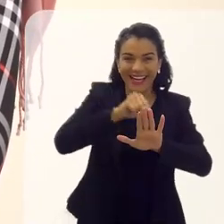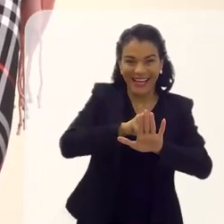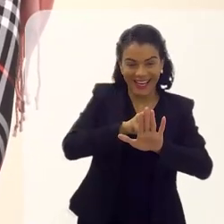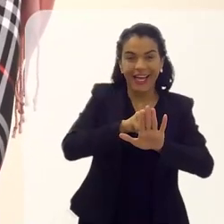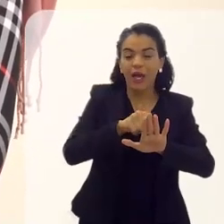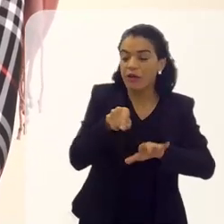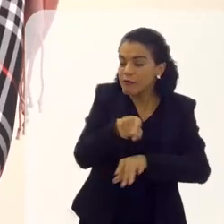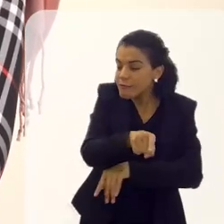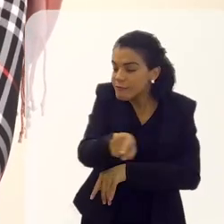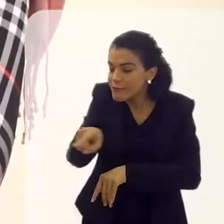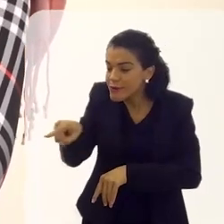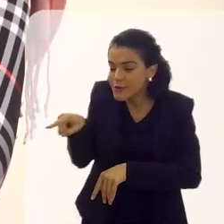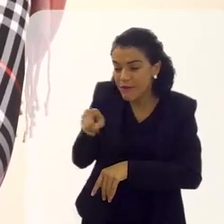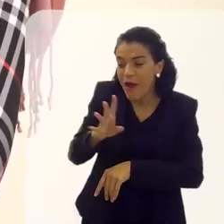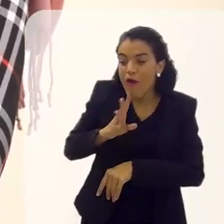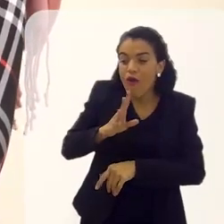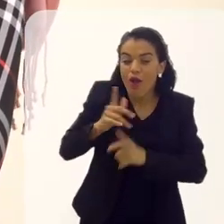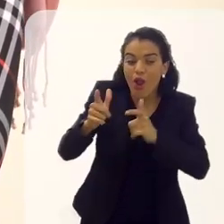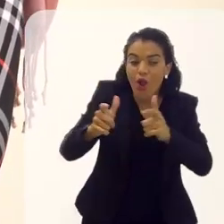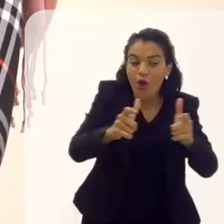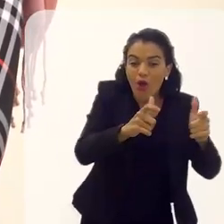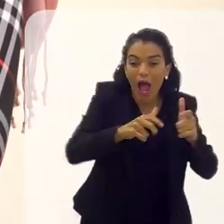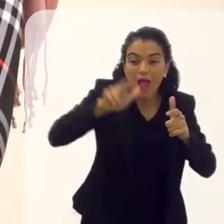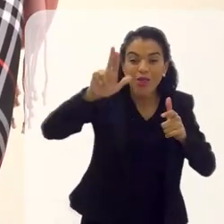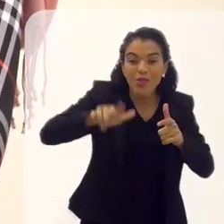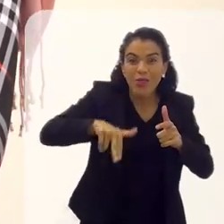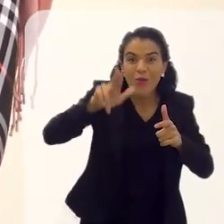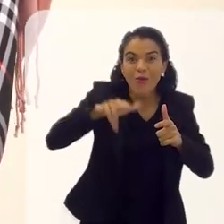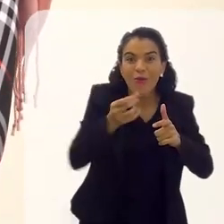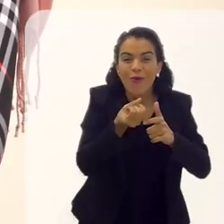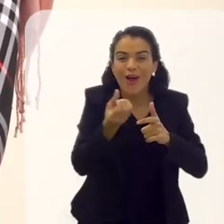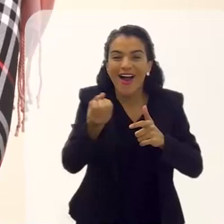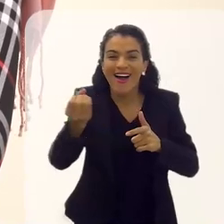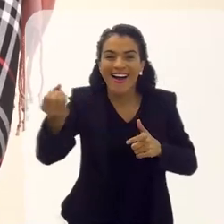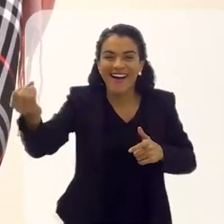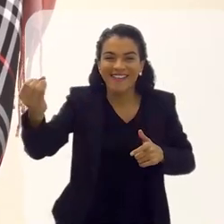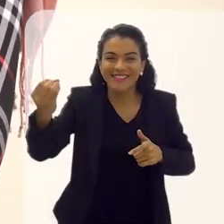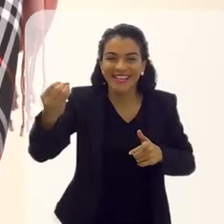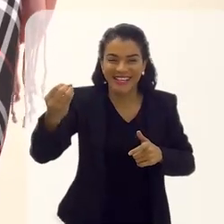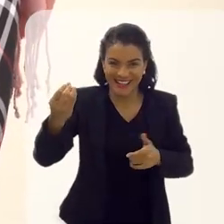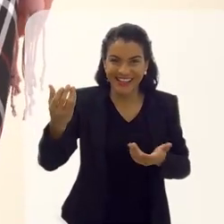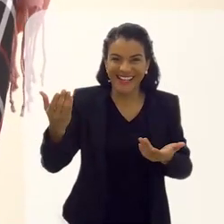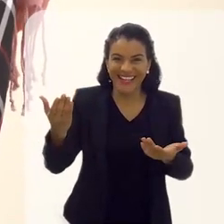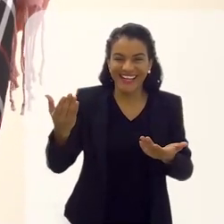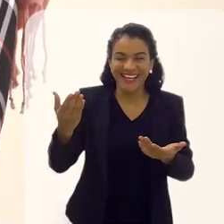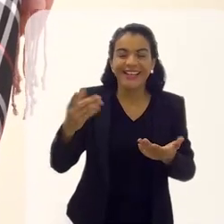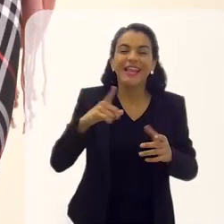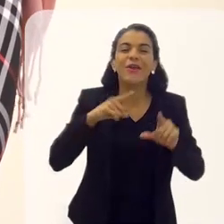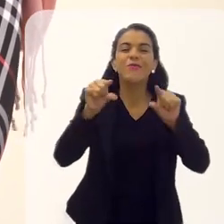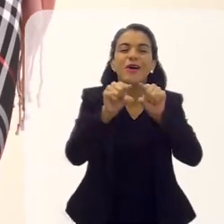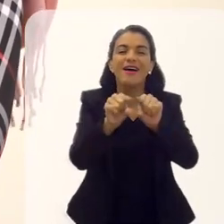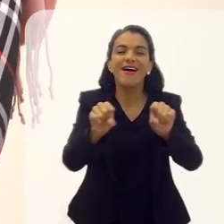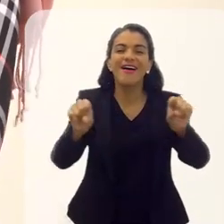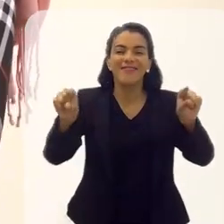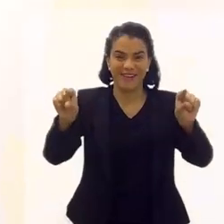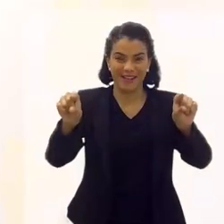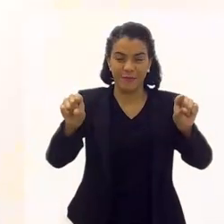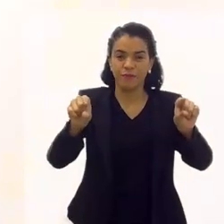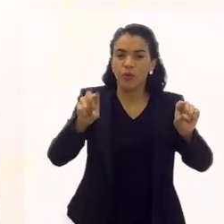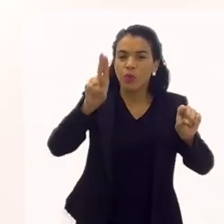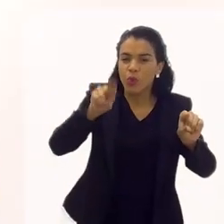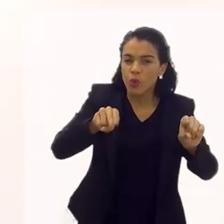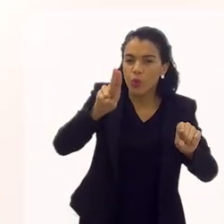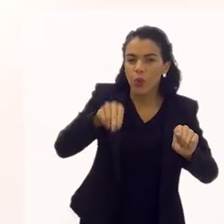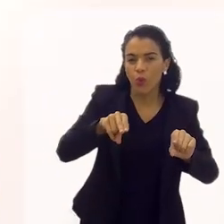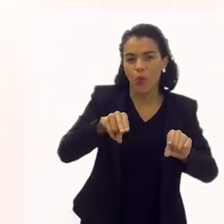crianças, que vocês vão conhecer lugares que talvez vocês não tenham condições, vocês nunca vão... Eu tenho uma frase, nunca vão